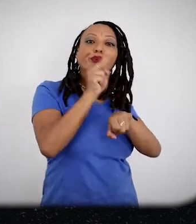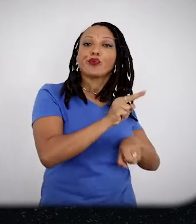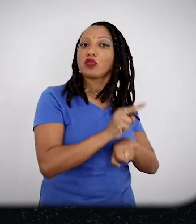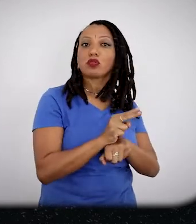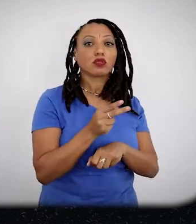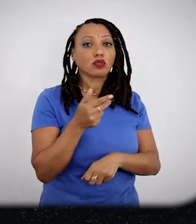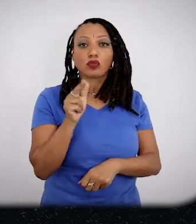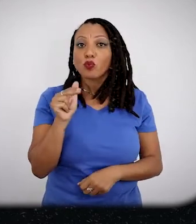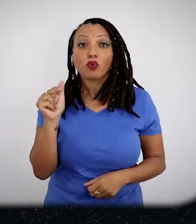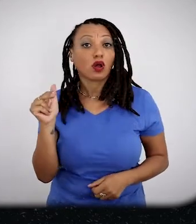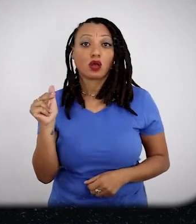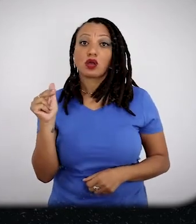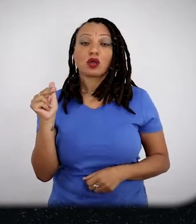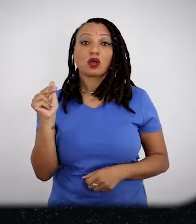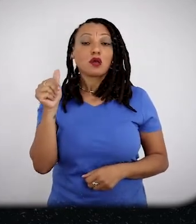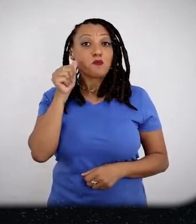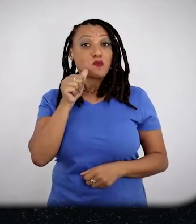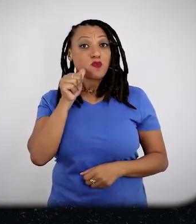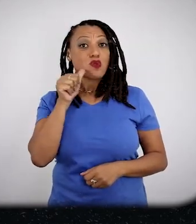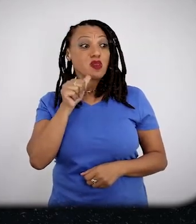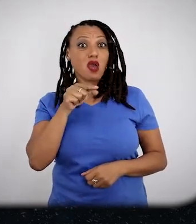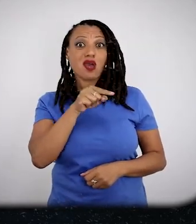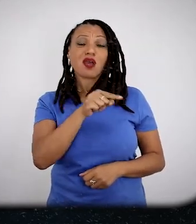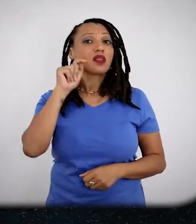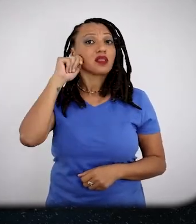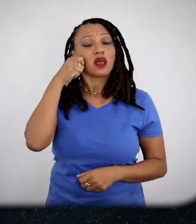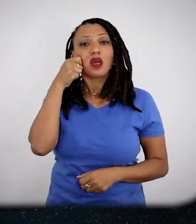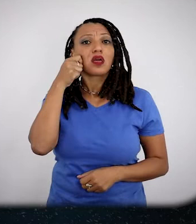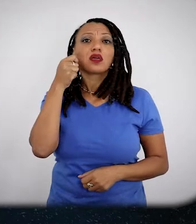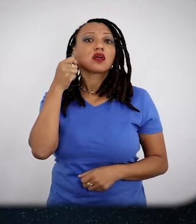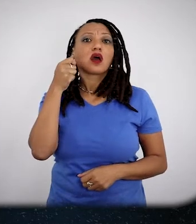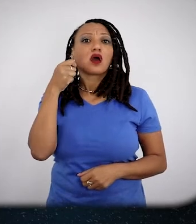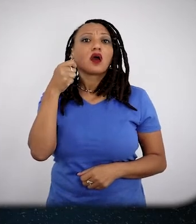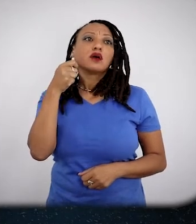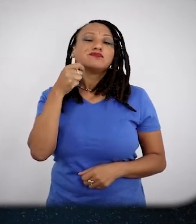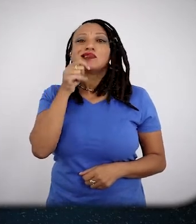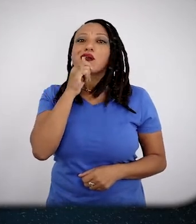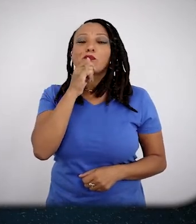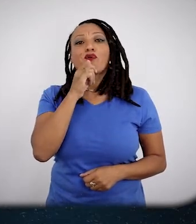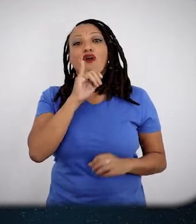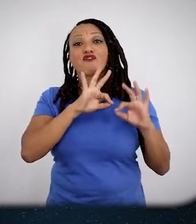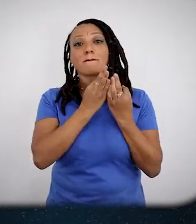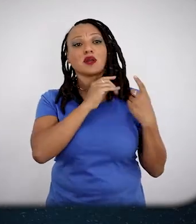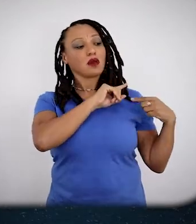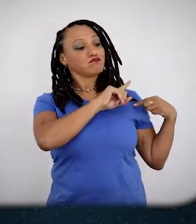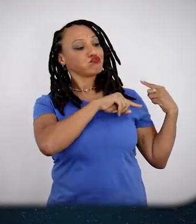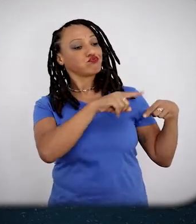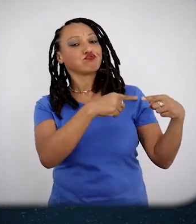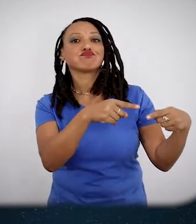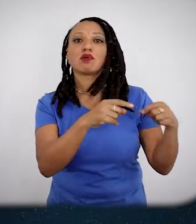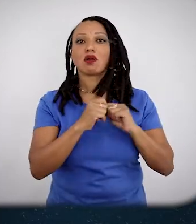masculino, mulheres que nunca tiveram, a não ser o processo de formação da família